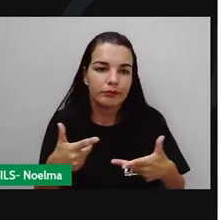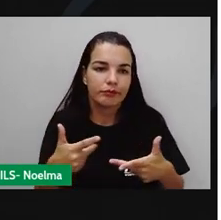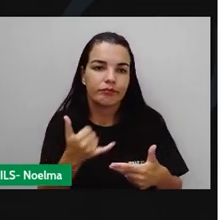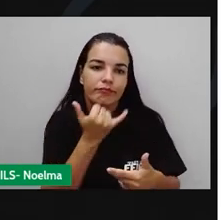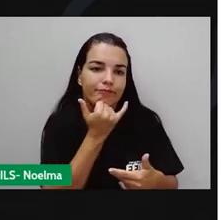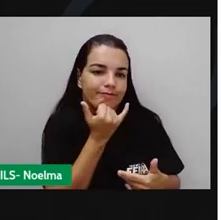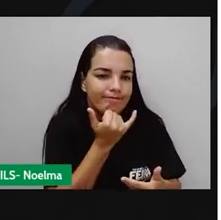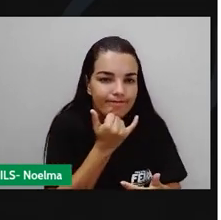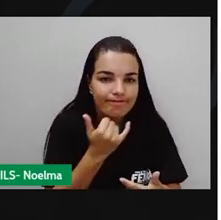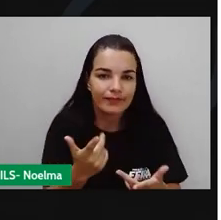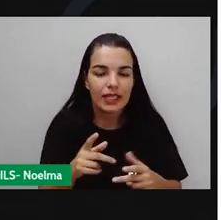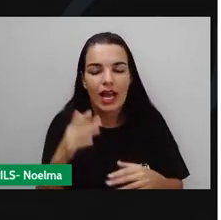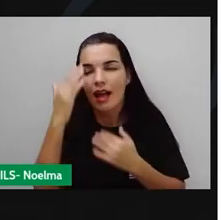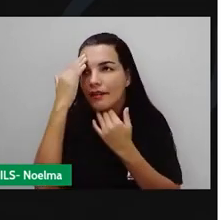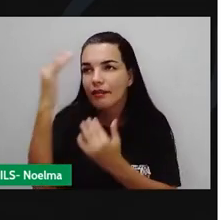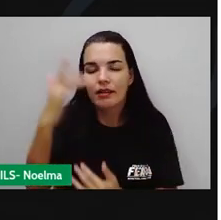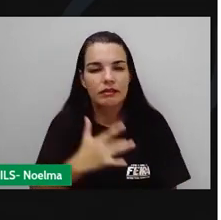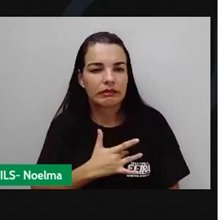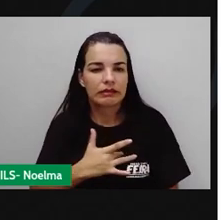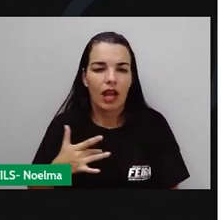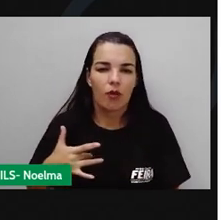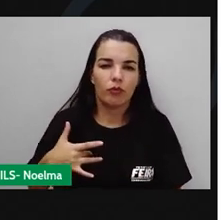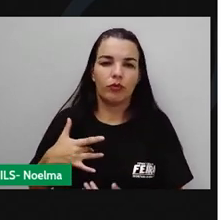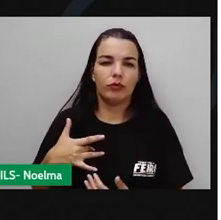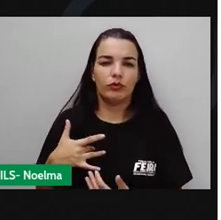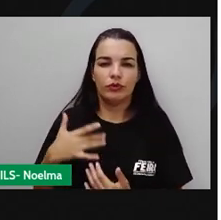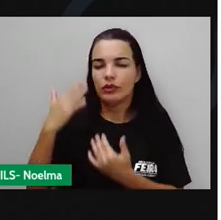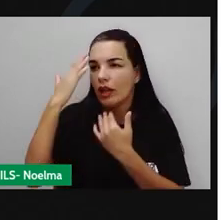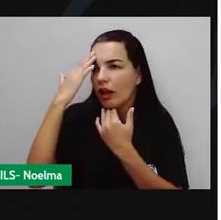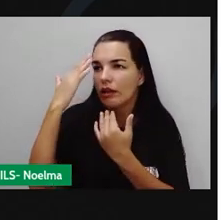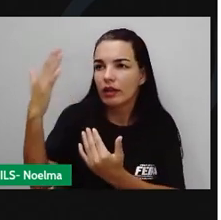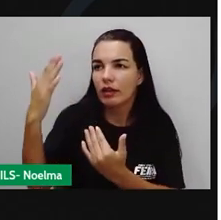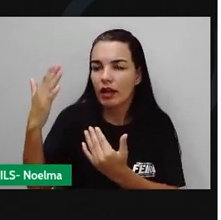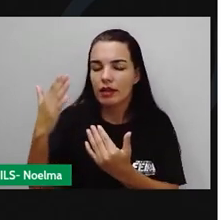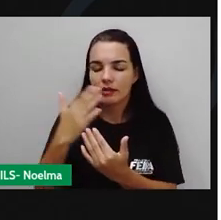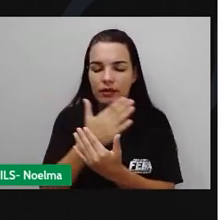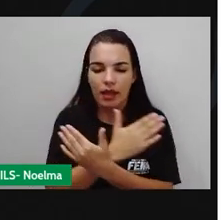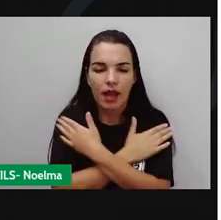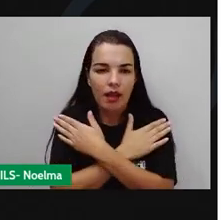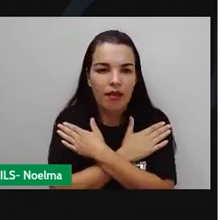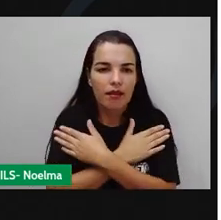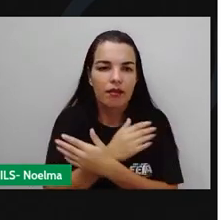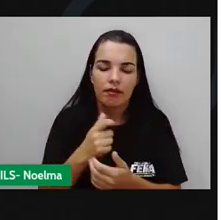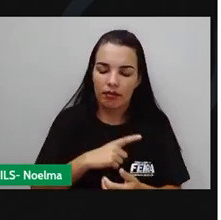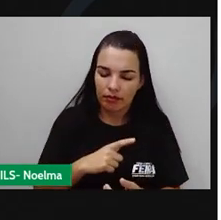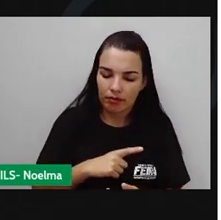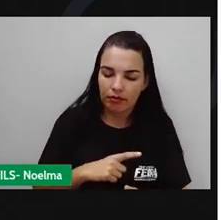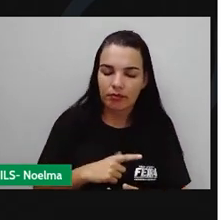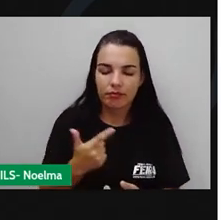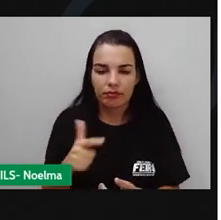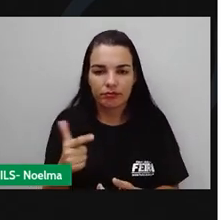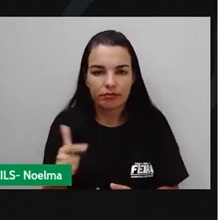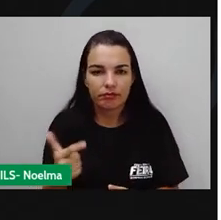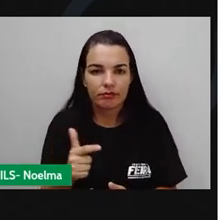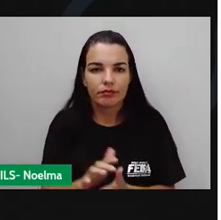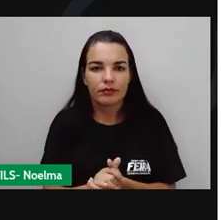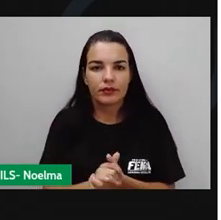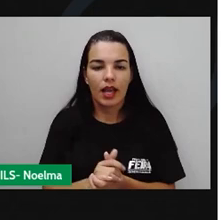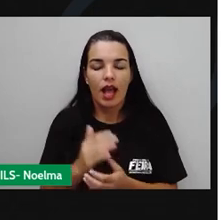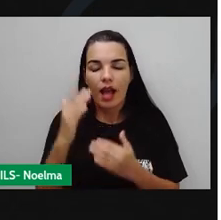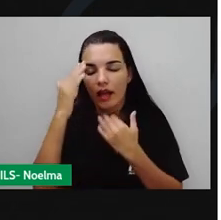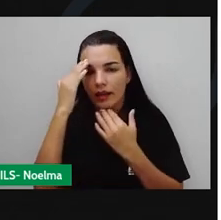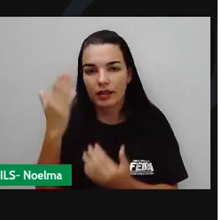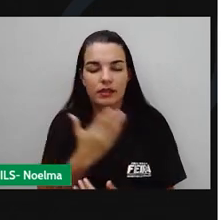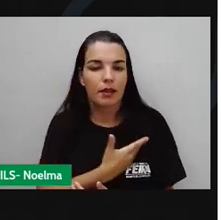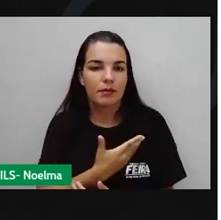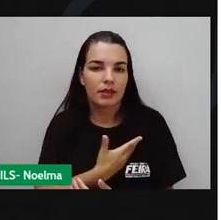a saúde, a gente agradece o emprego, a gente agradece as amizades, a gente agradece tudo isso.